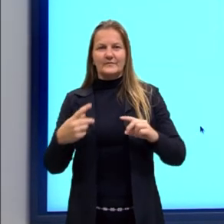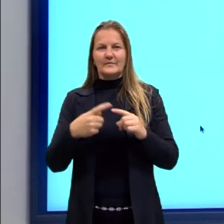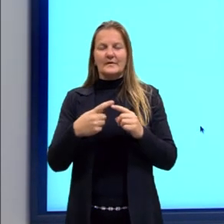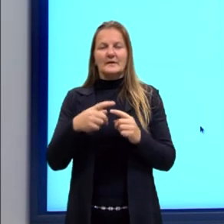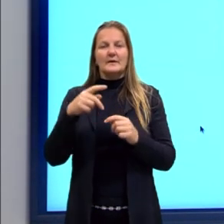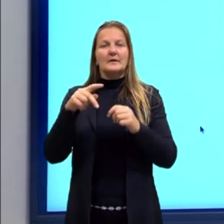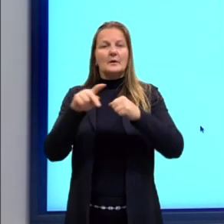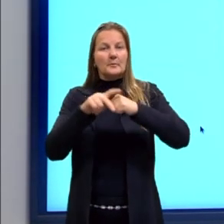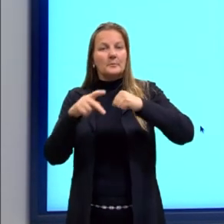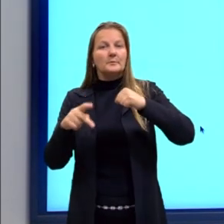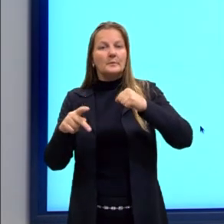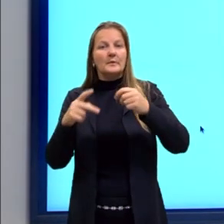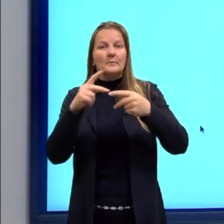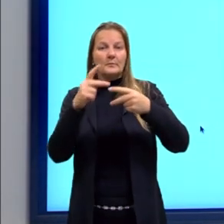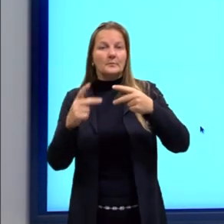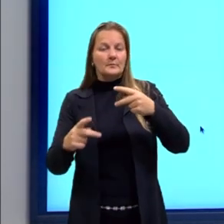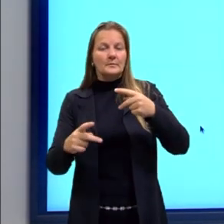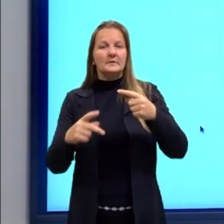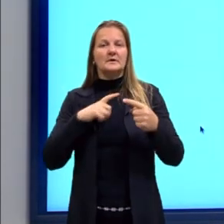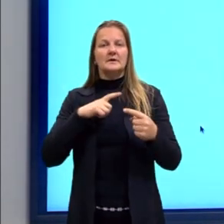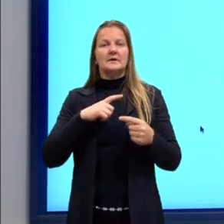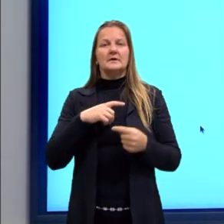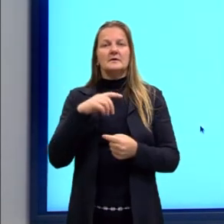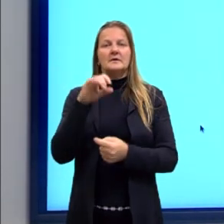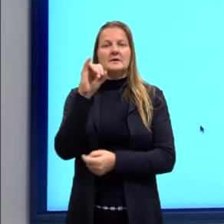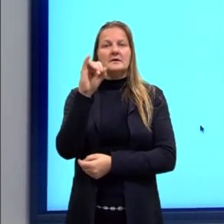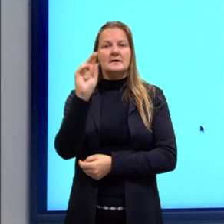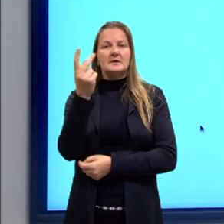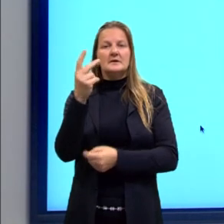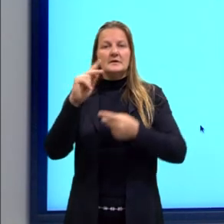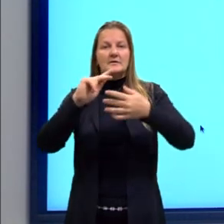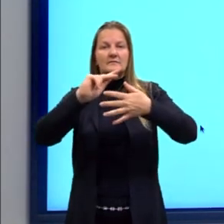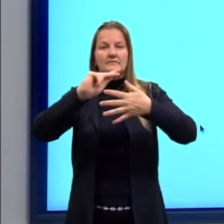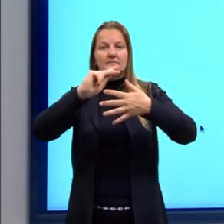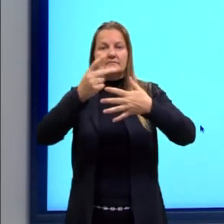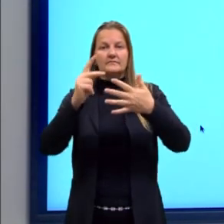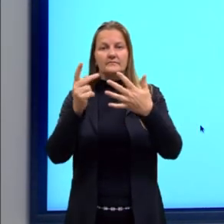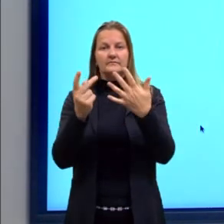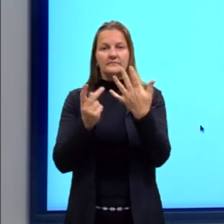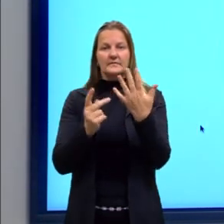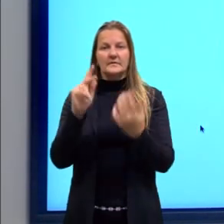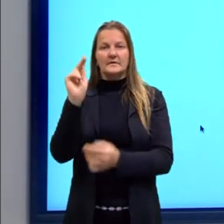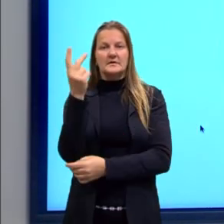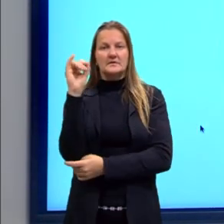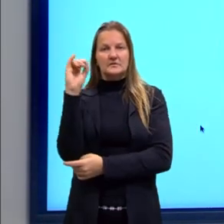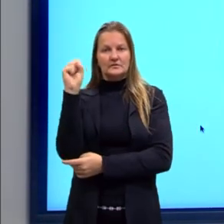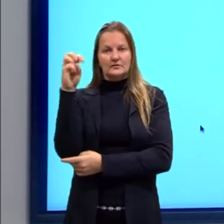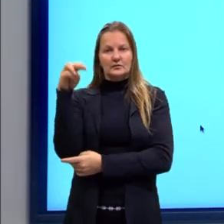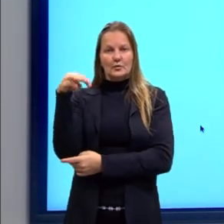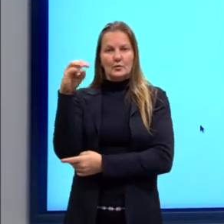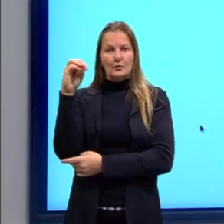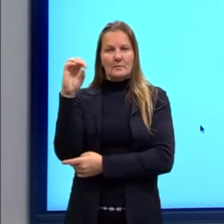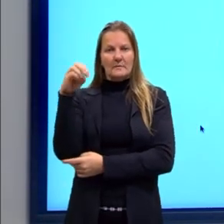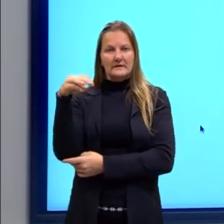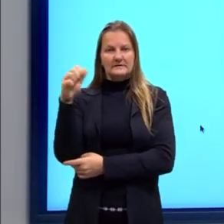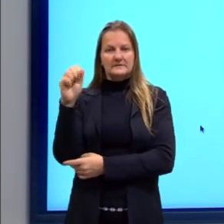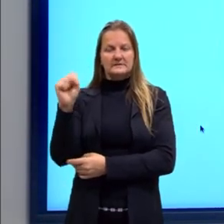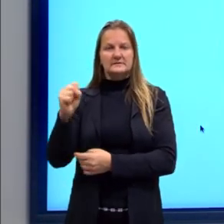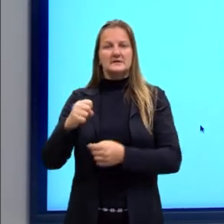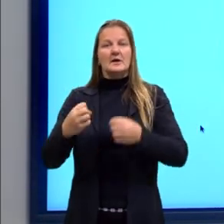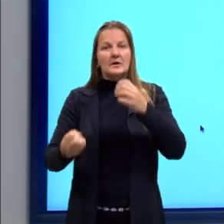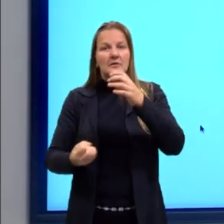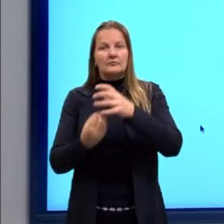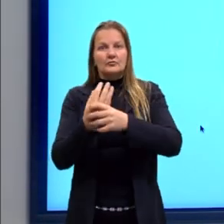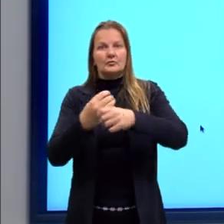proteínas, principalmente em estonas, ele vai formar o cromossomo. Aqui ele